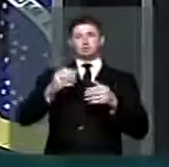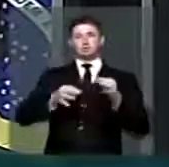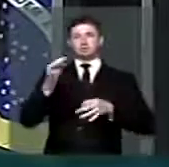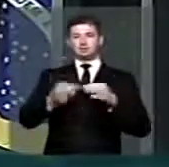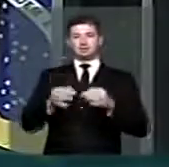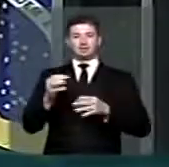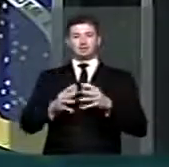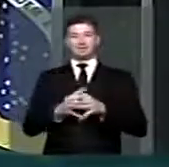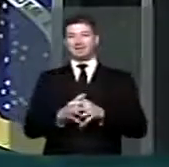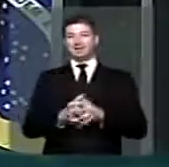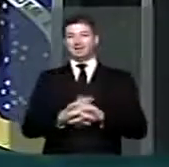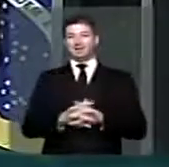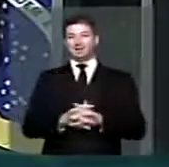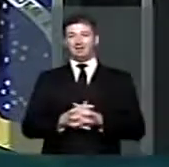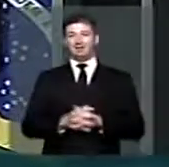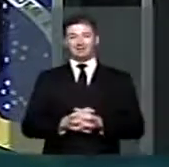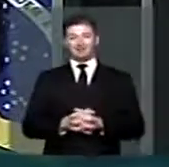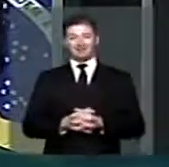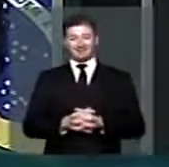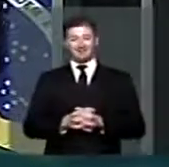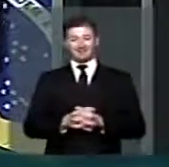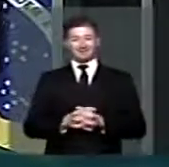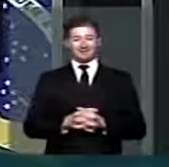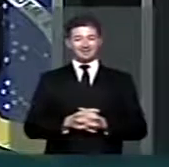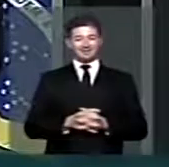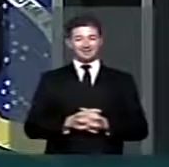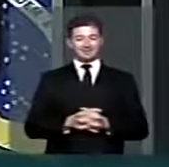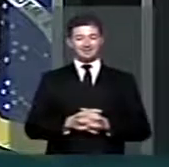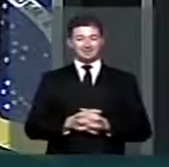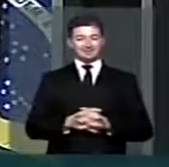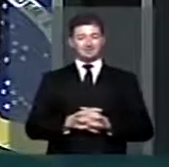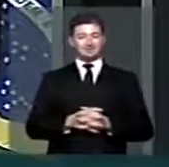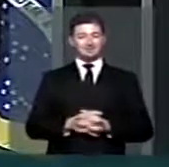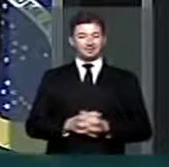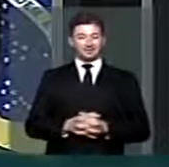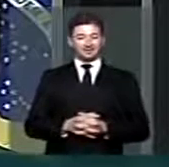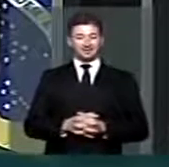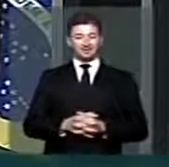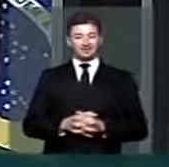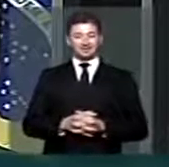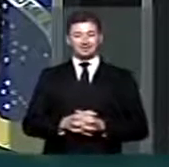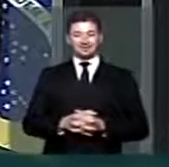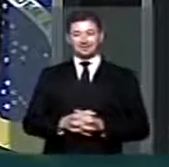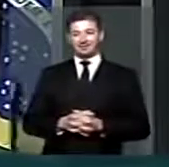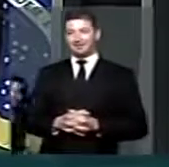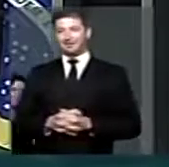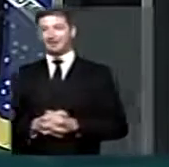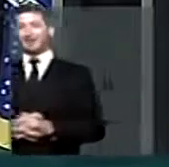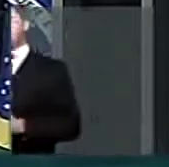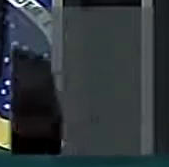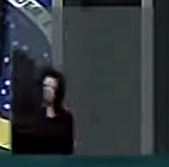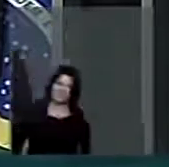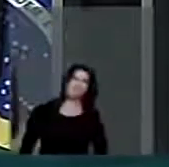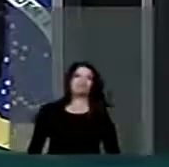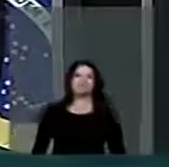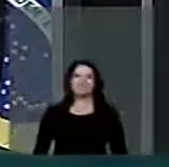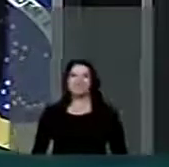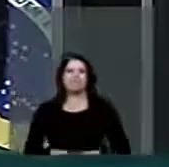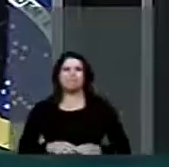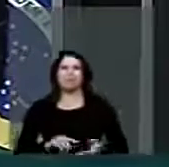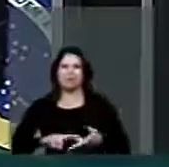Justiça pela subcomissão que estudou, analisou e, ao final, apresentou uma proposta que foi